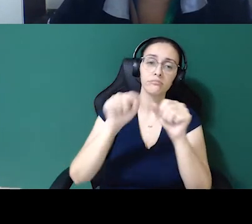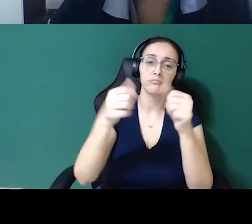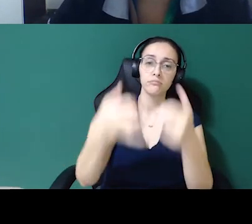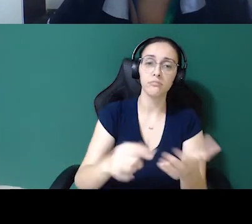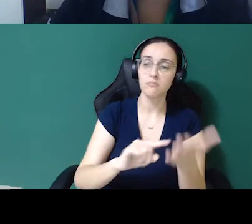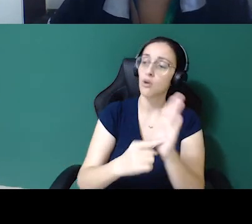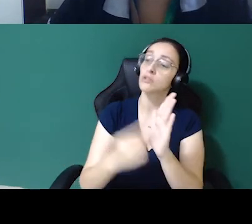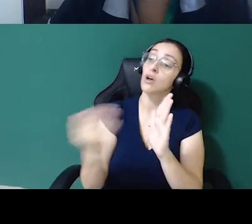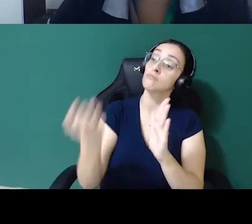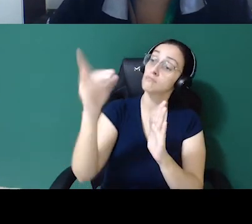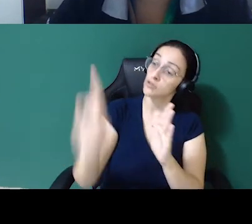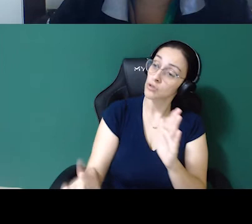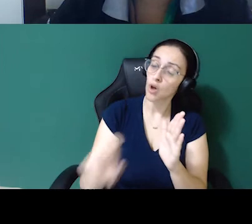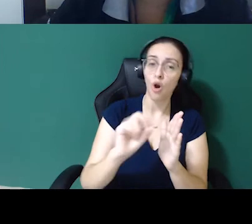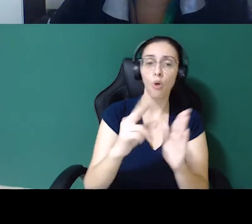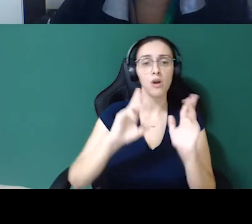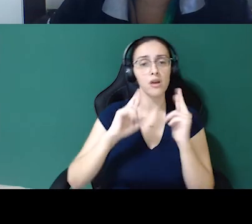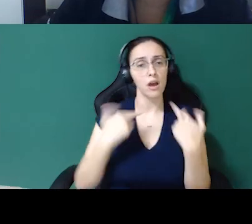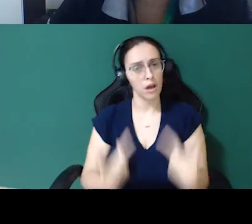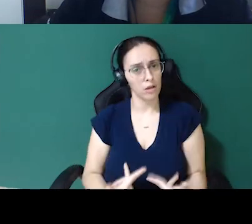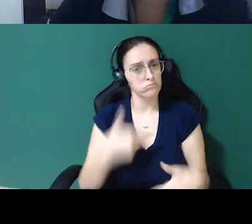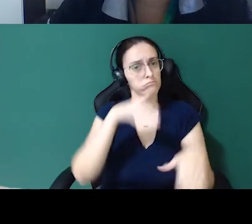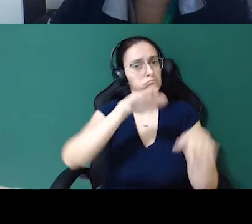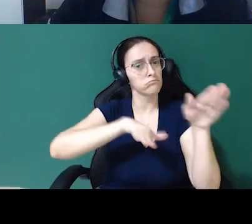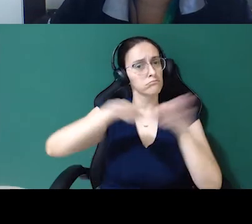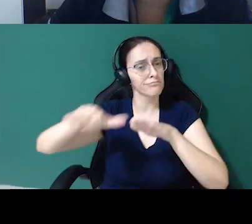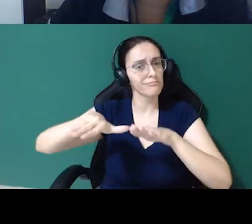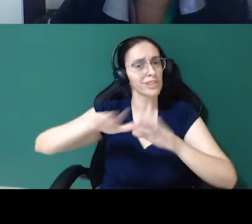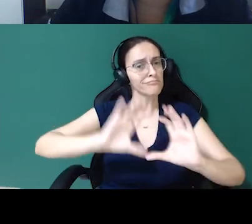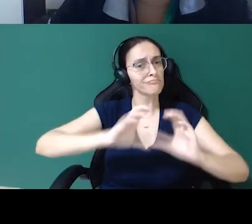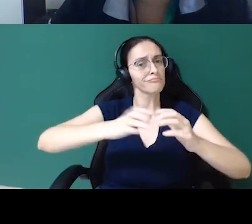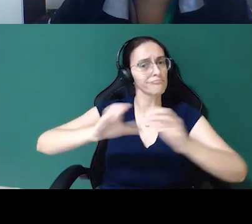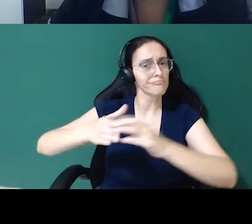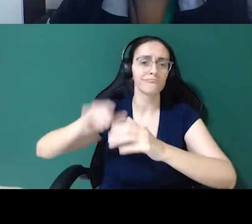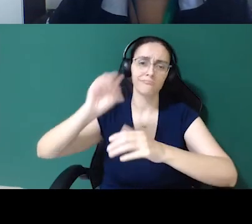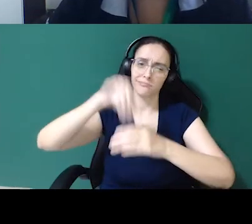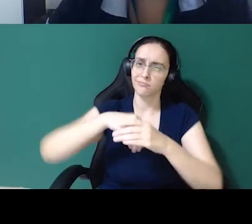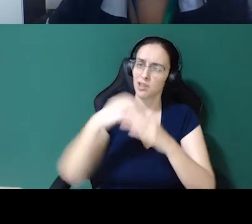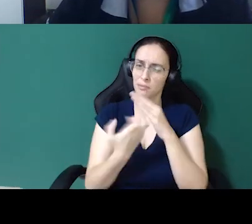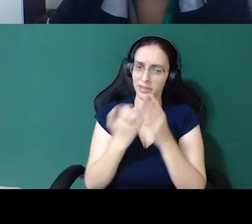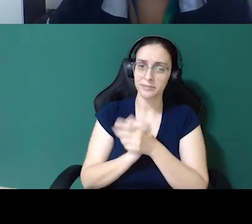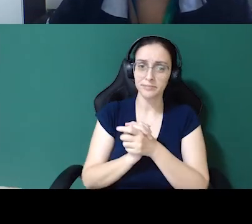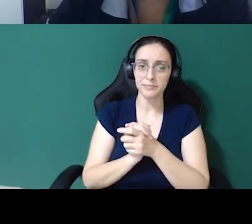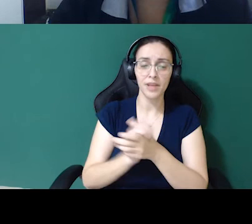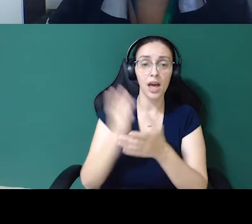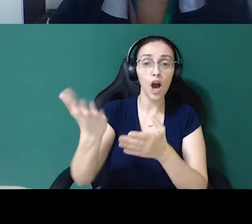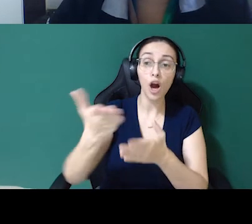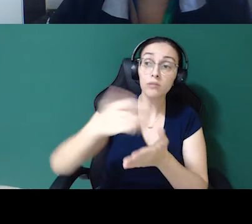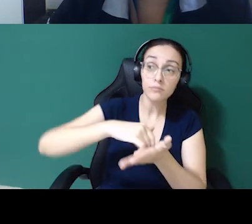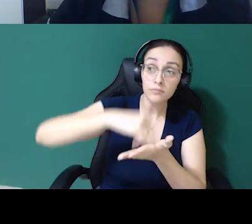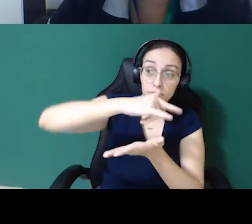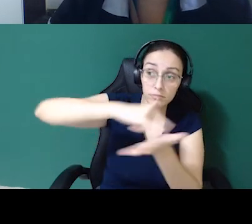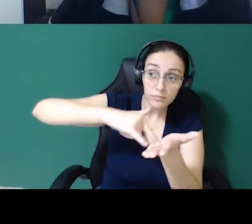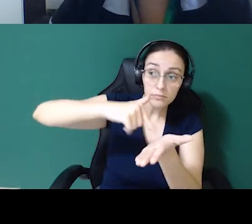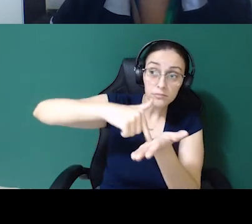o seu CEO ou até o RH, dependendo da organização da sua empresa, e pedir para ele assinar